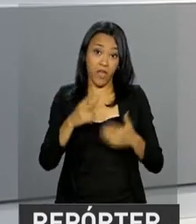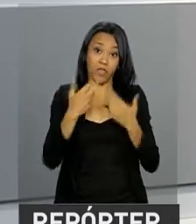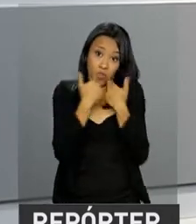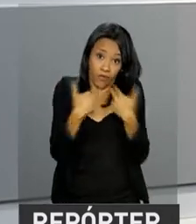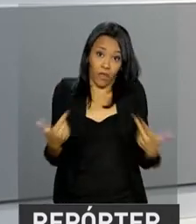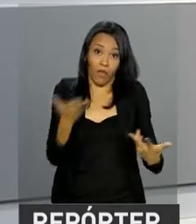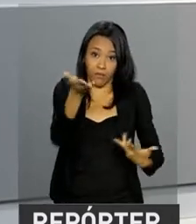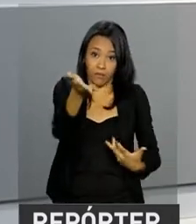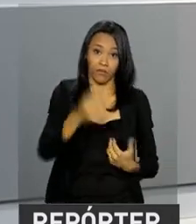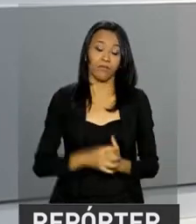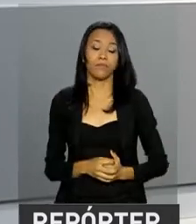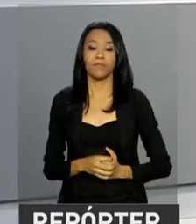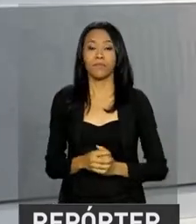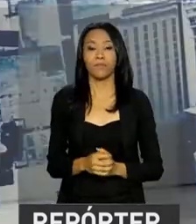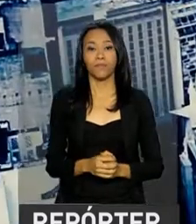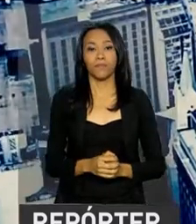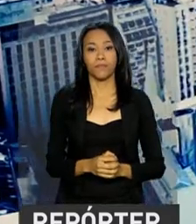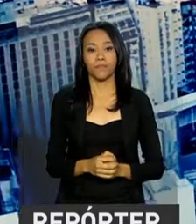especial de Luana Karen.